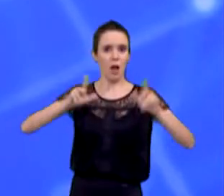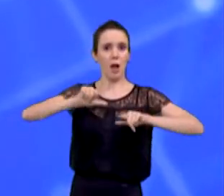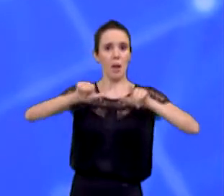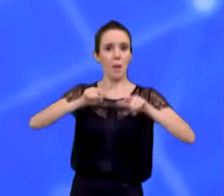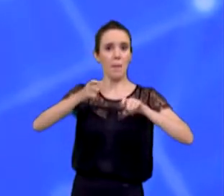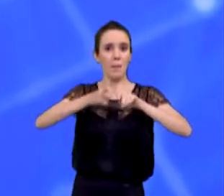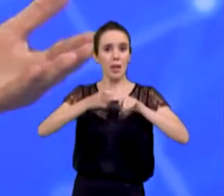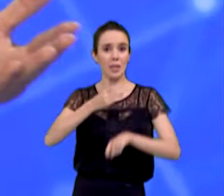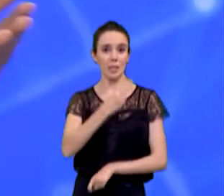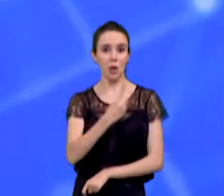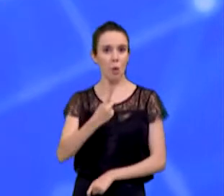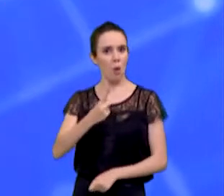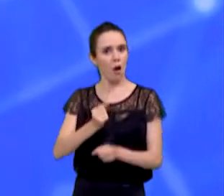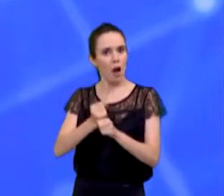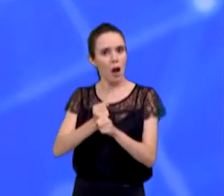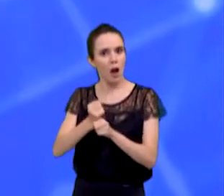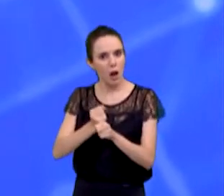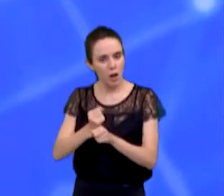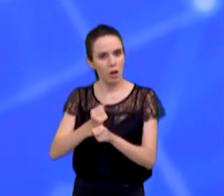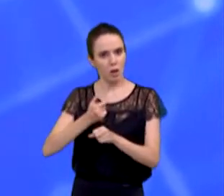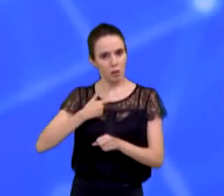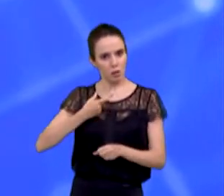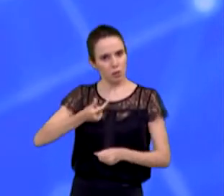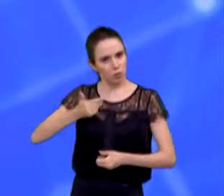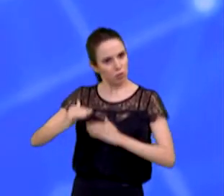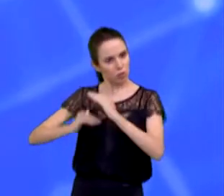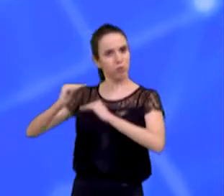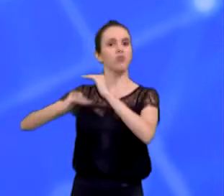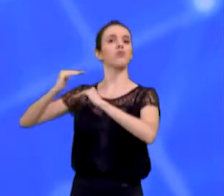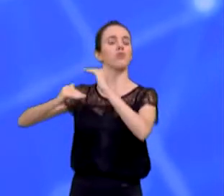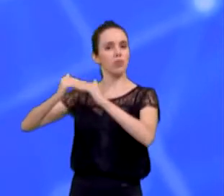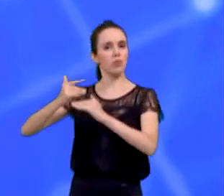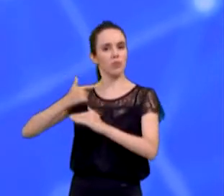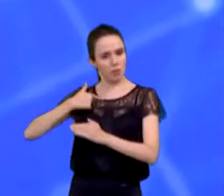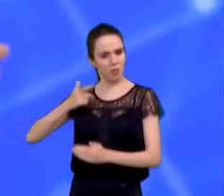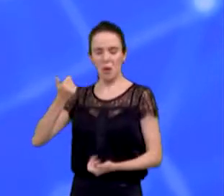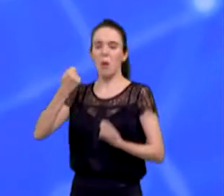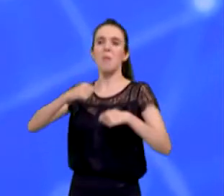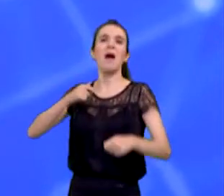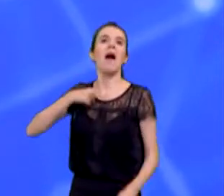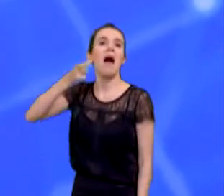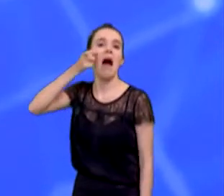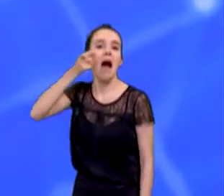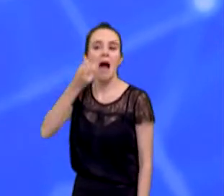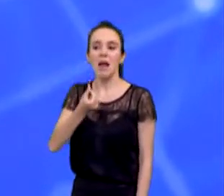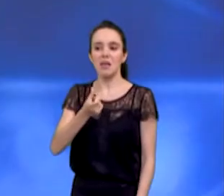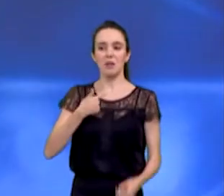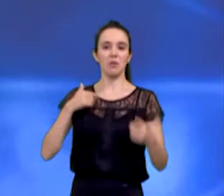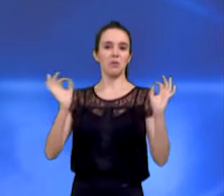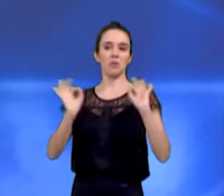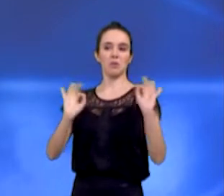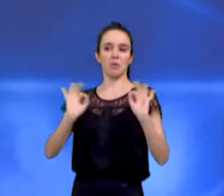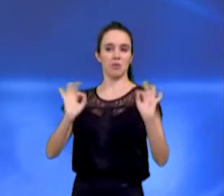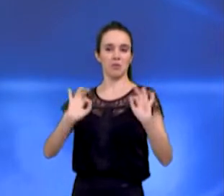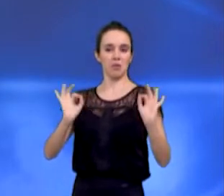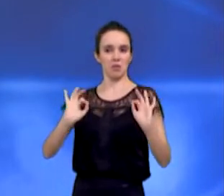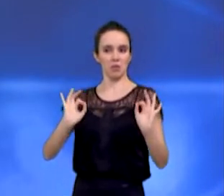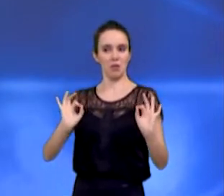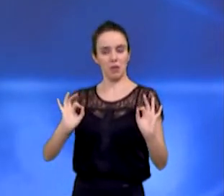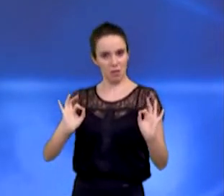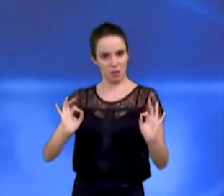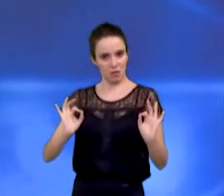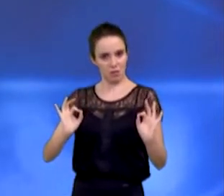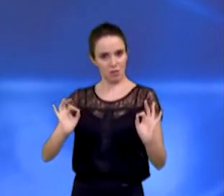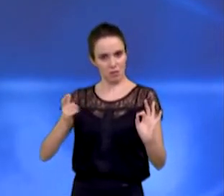anos. Já tenho um patrimônio razoável. Não entrei na política por causa de dinheiro Tempo esgotado, candidato. Muito obrigado. A réplica do